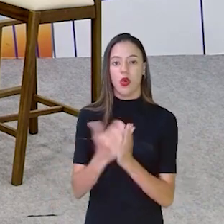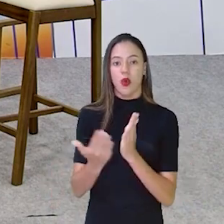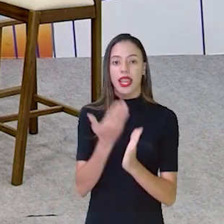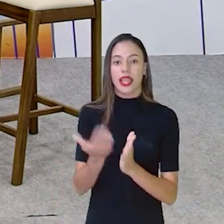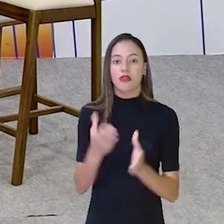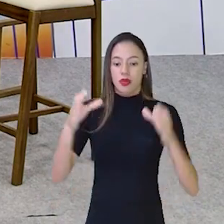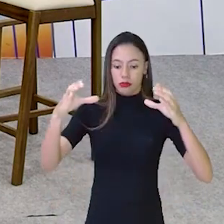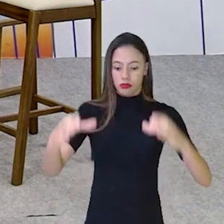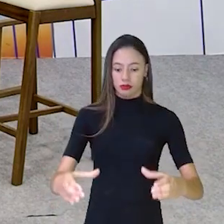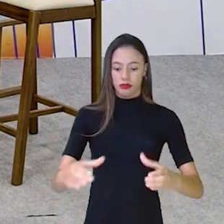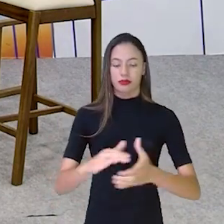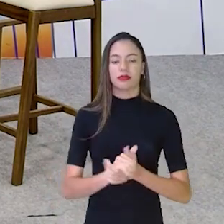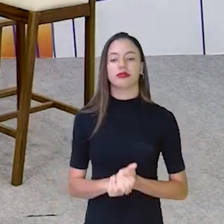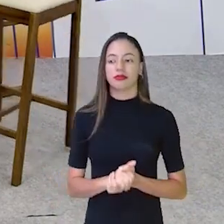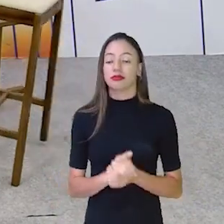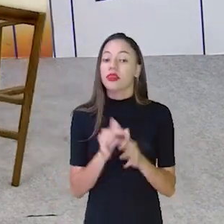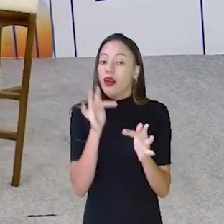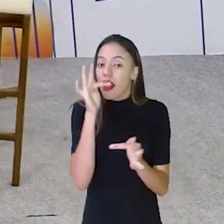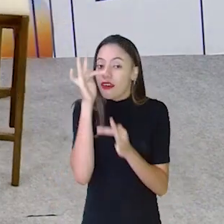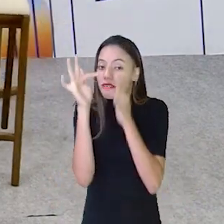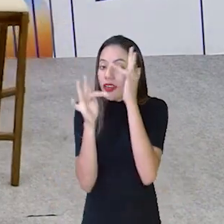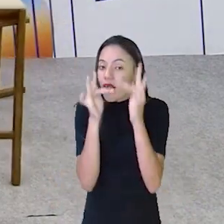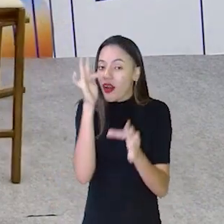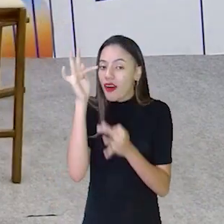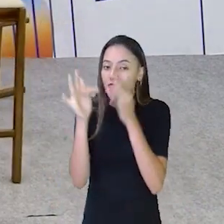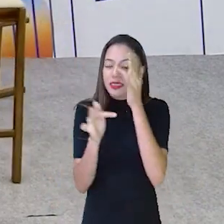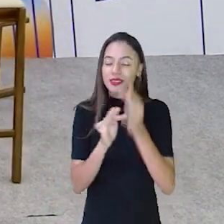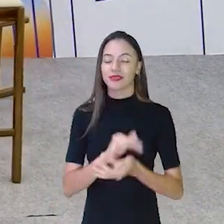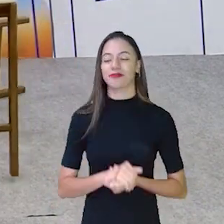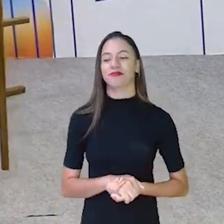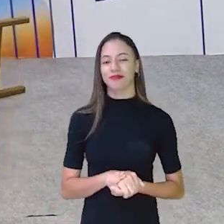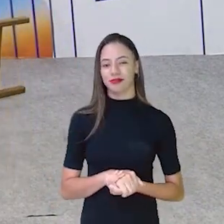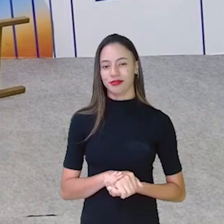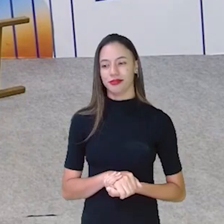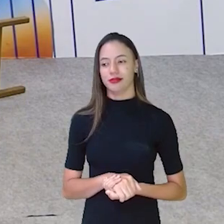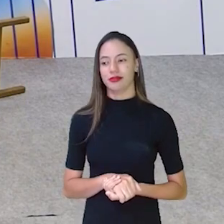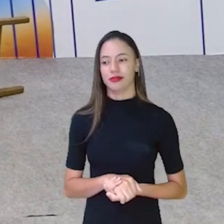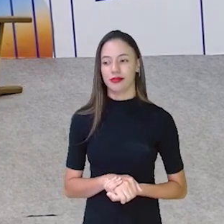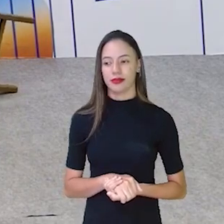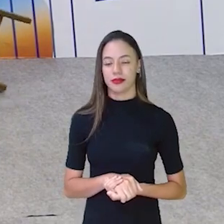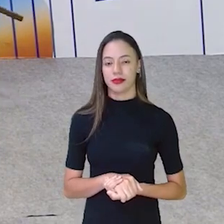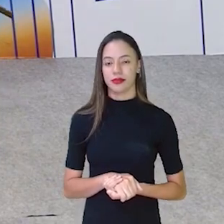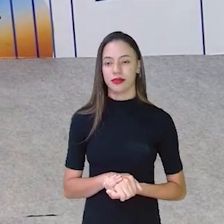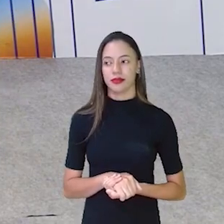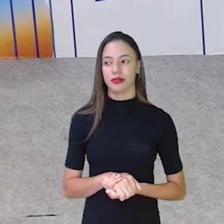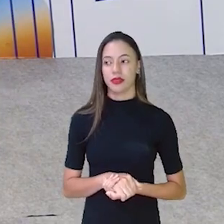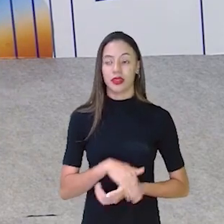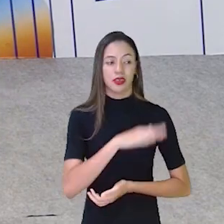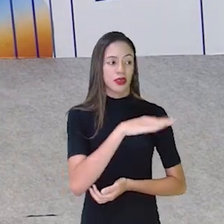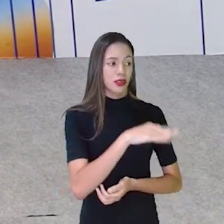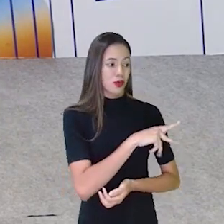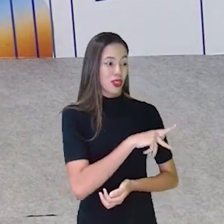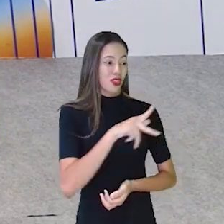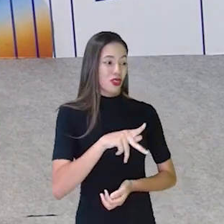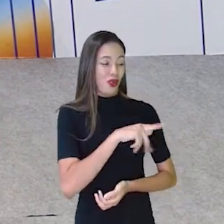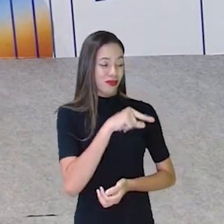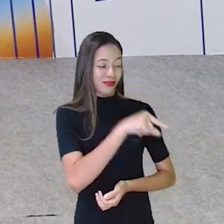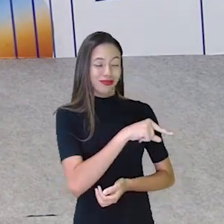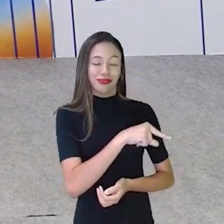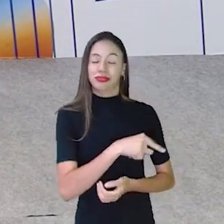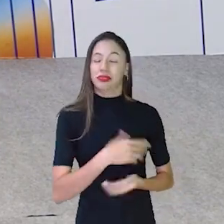Ah, acho que é a beira, florzinha. Ai. A professora é cansada de amor.